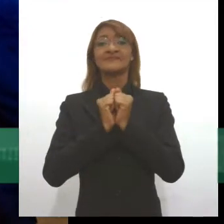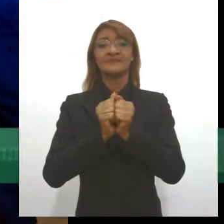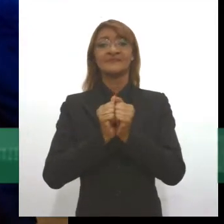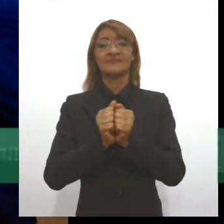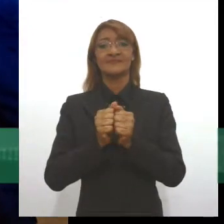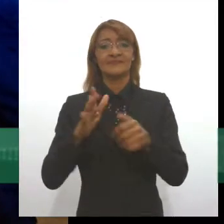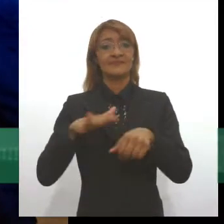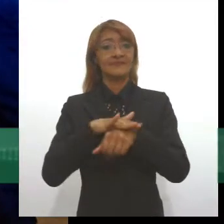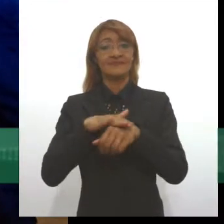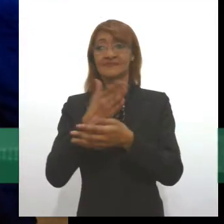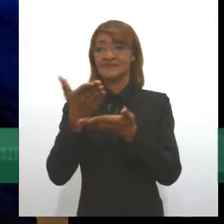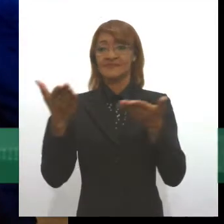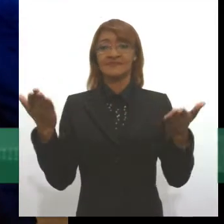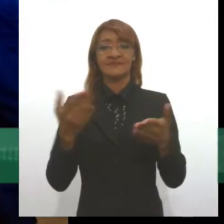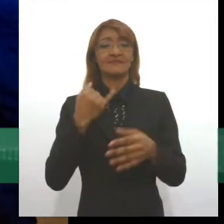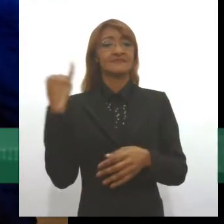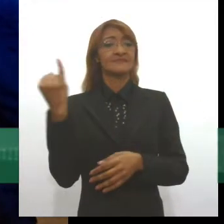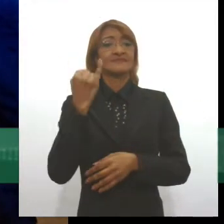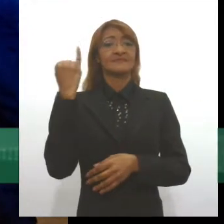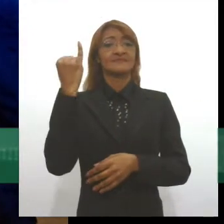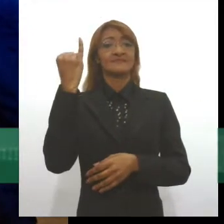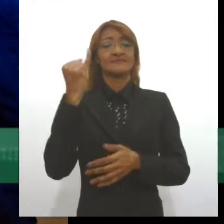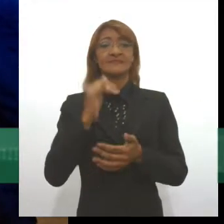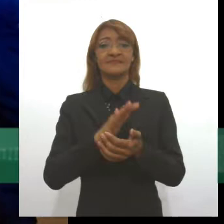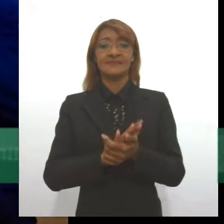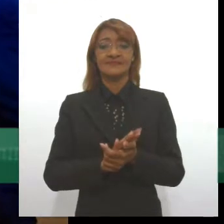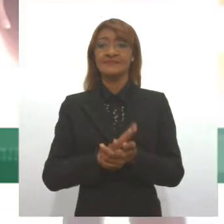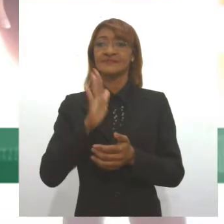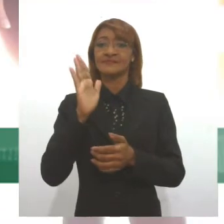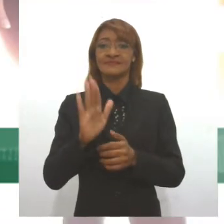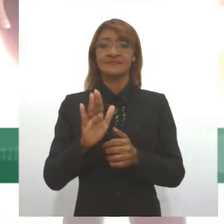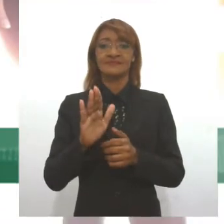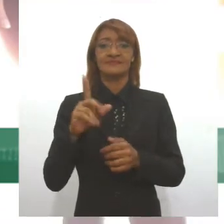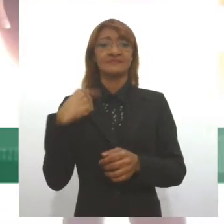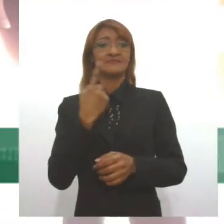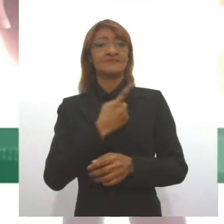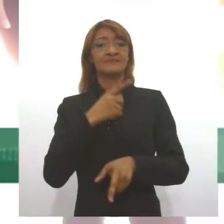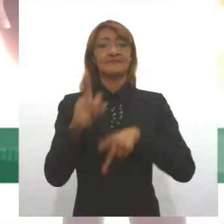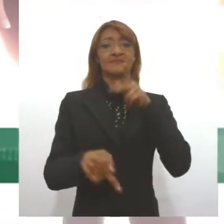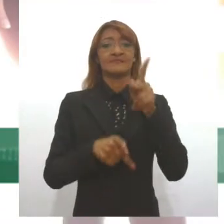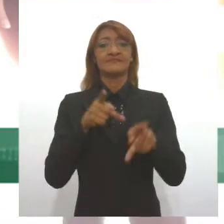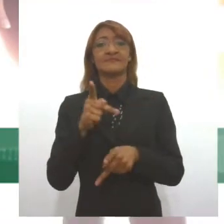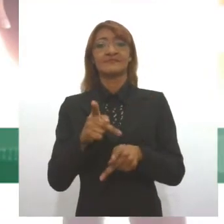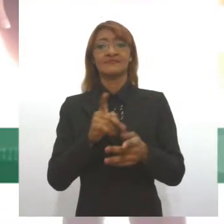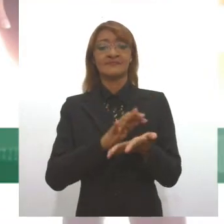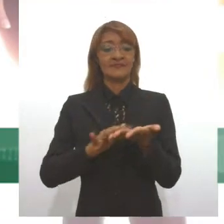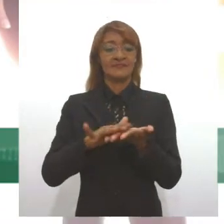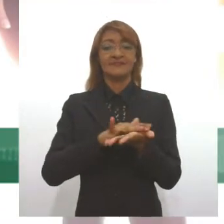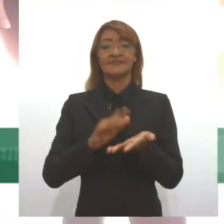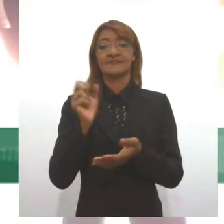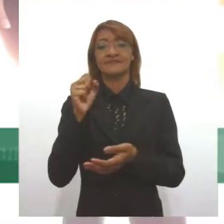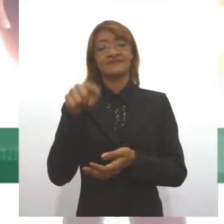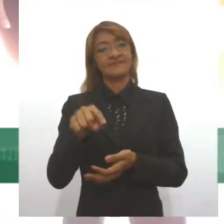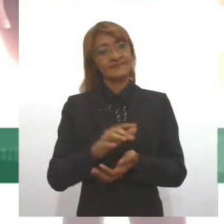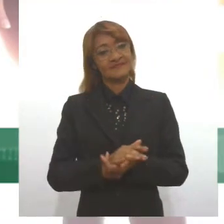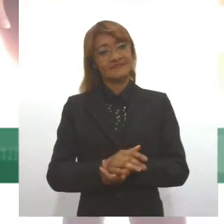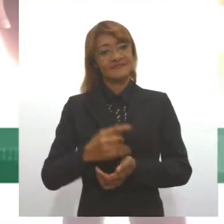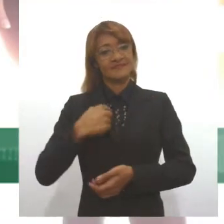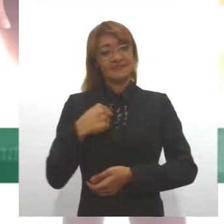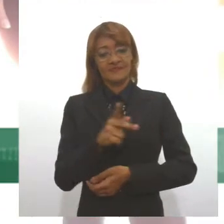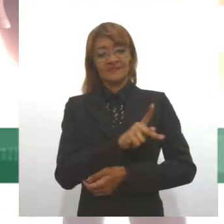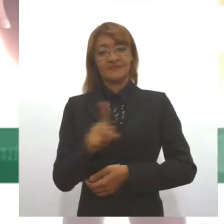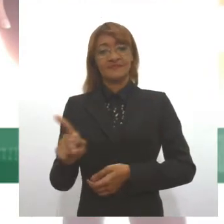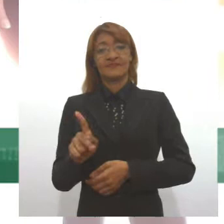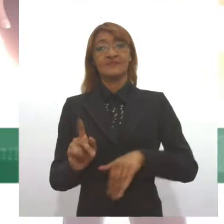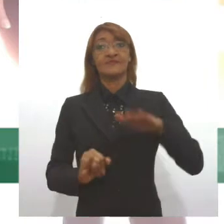esse importante feito aí para o nosso povo cigano de Sergipe. Eu sou presidente do Instituto